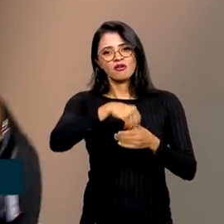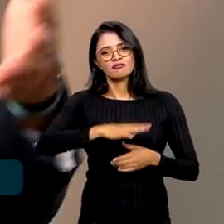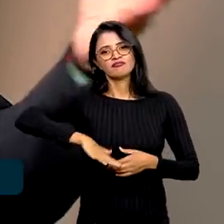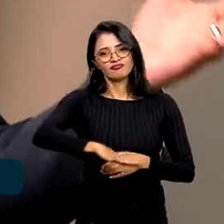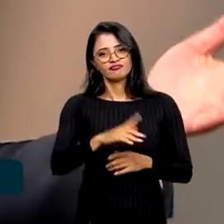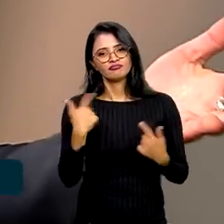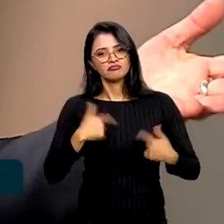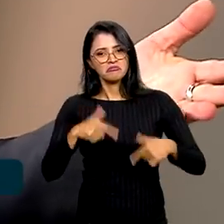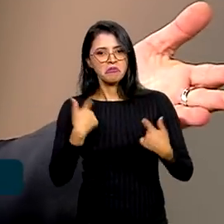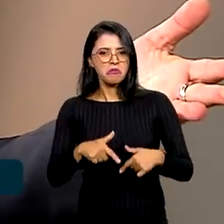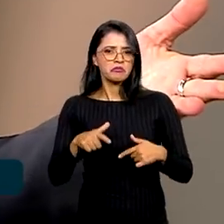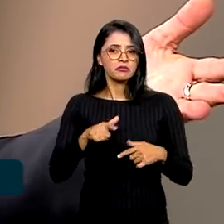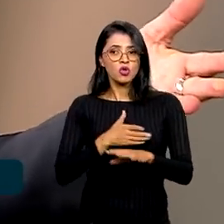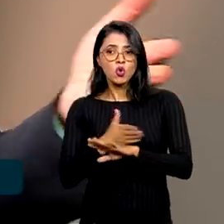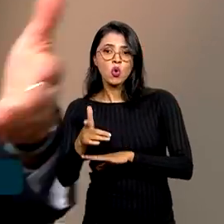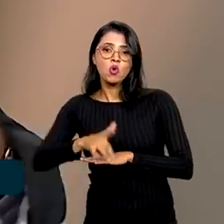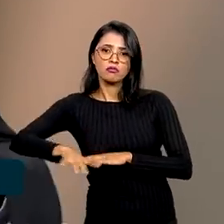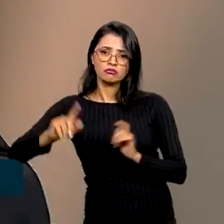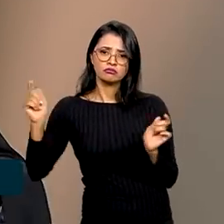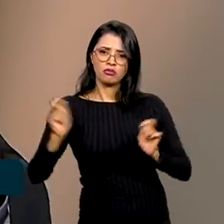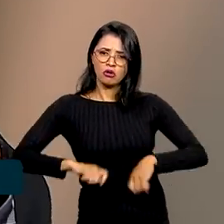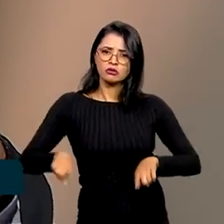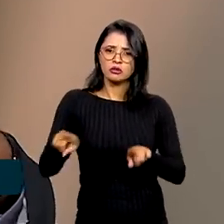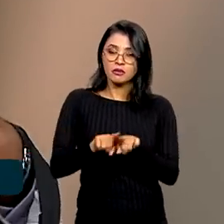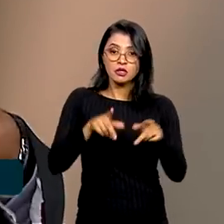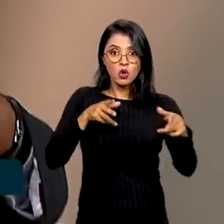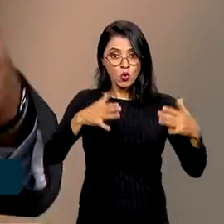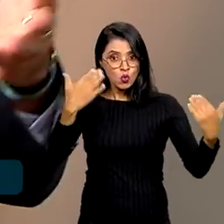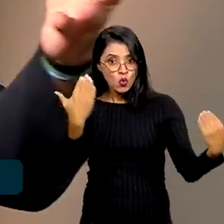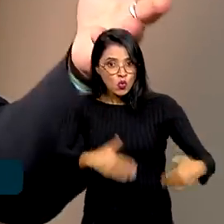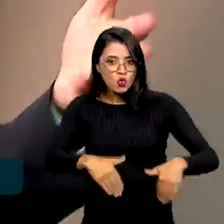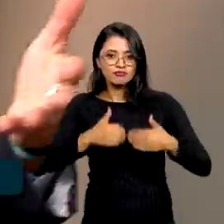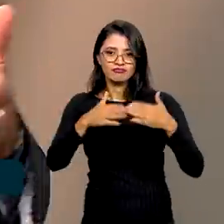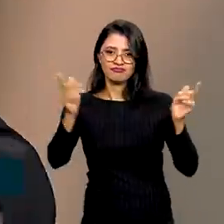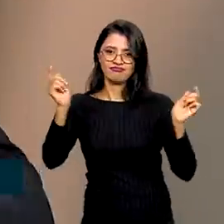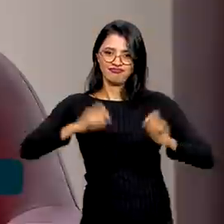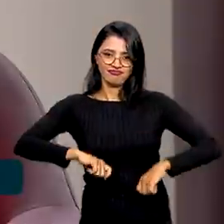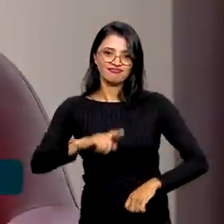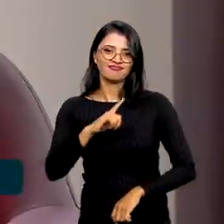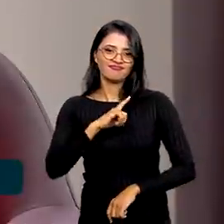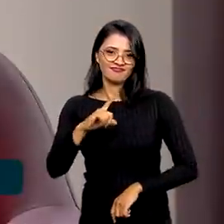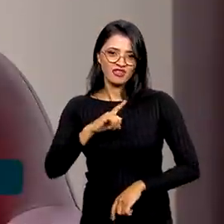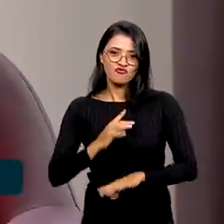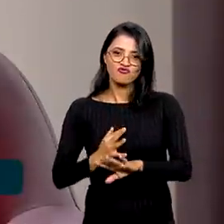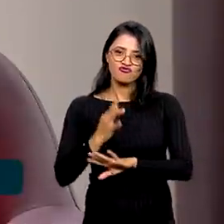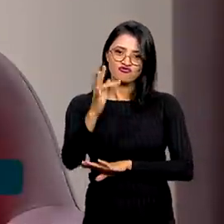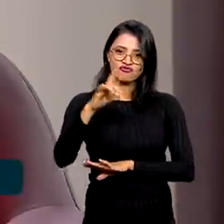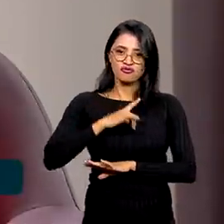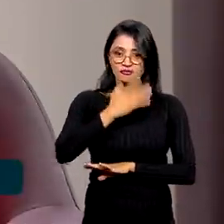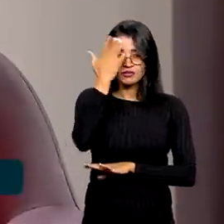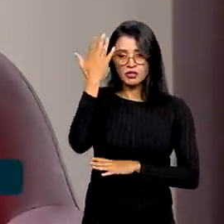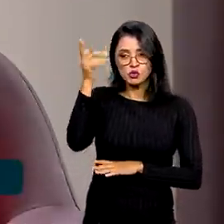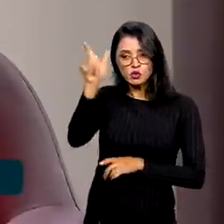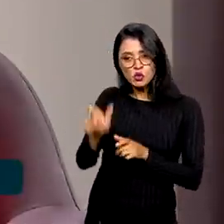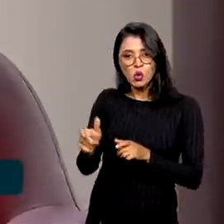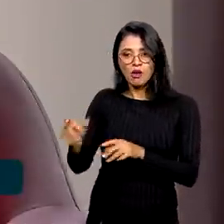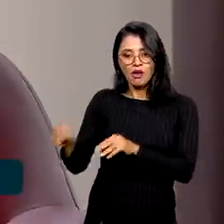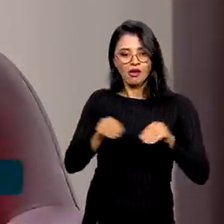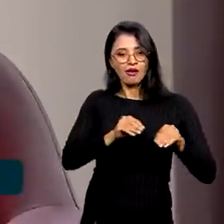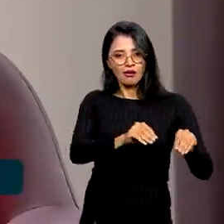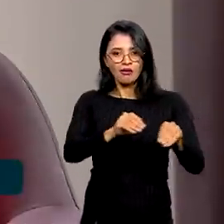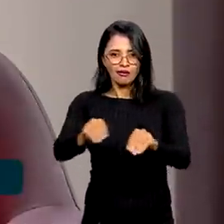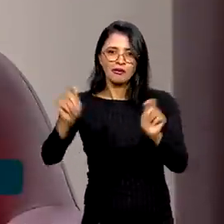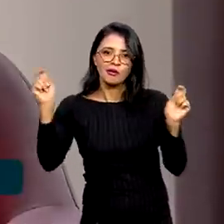permite trabalhar em outras áreas. Então, esse concurso também abre essa possibilidade de, no futuro, os servidores migrarem,